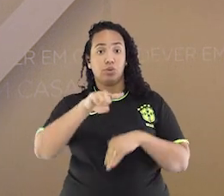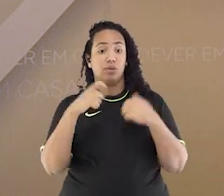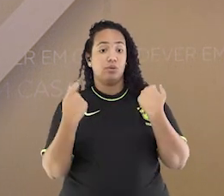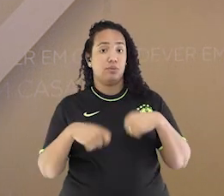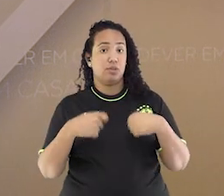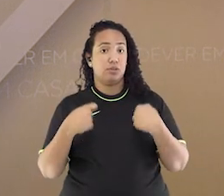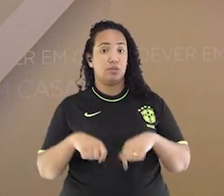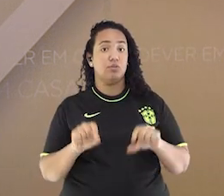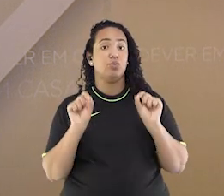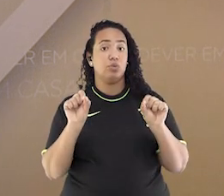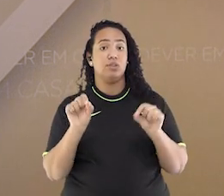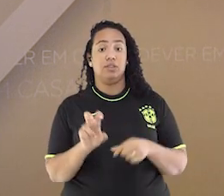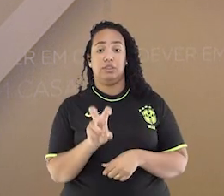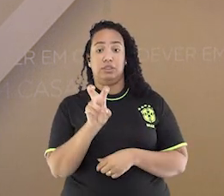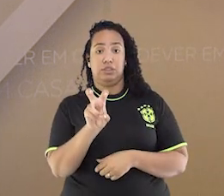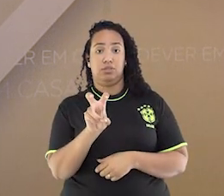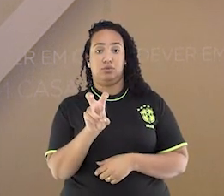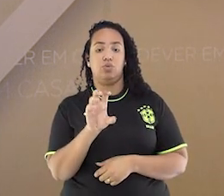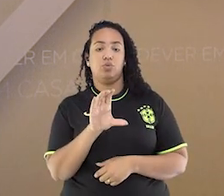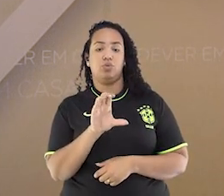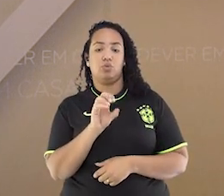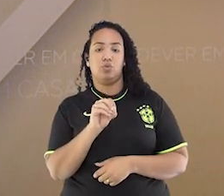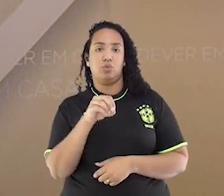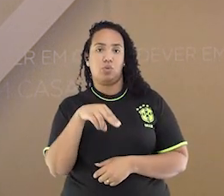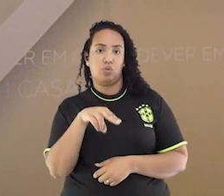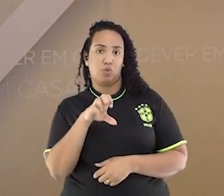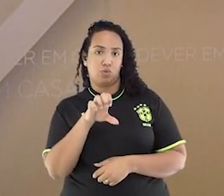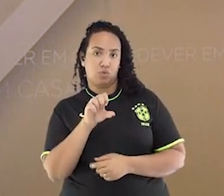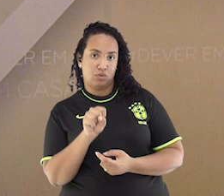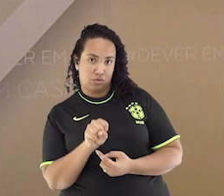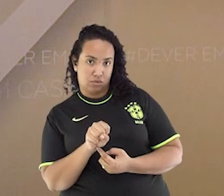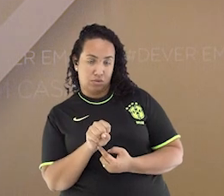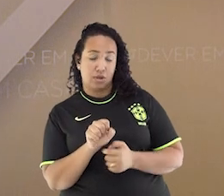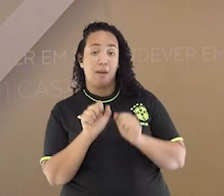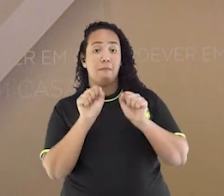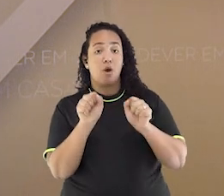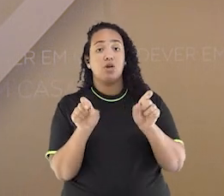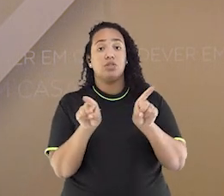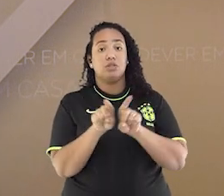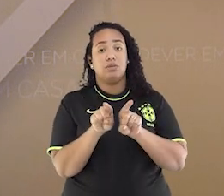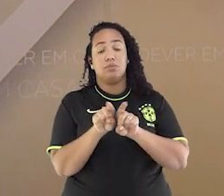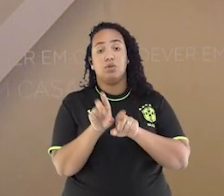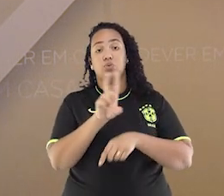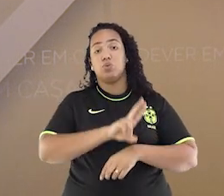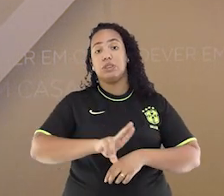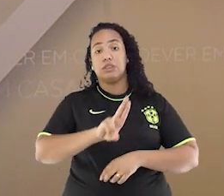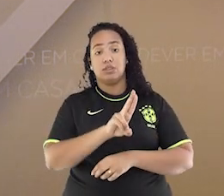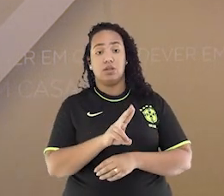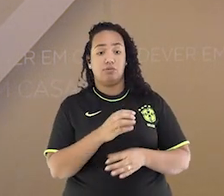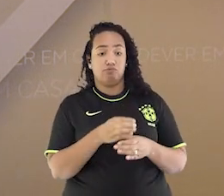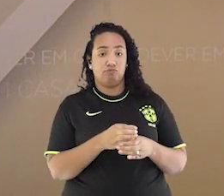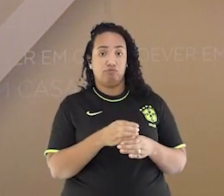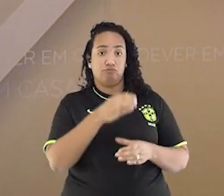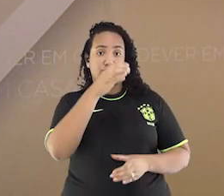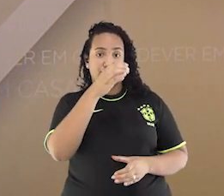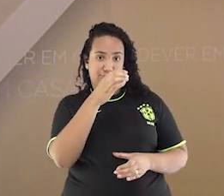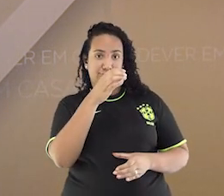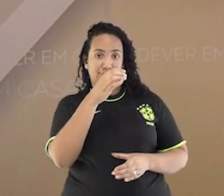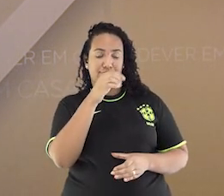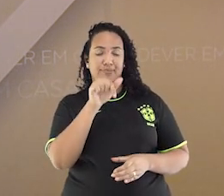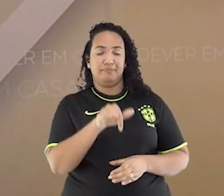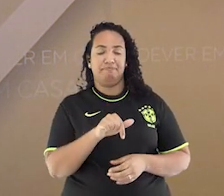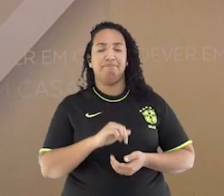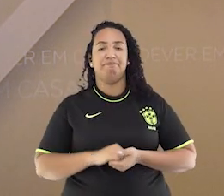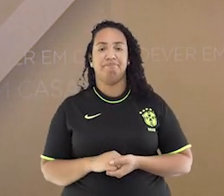pequenos, que podem ser substituídos por garrafa PET ou qualquer outro objeto para a demarcação do espaço.